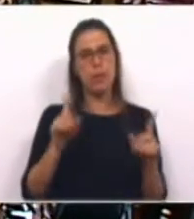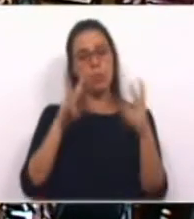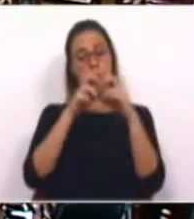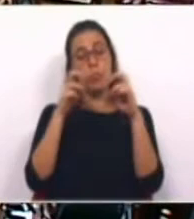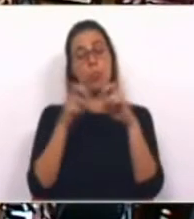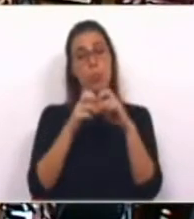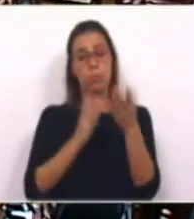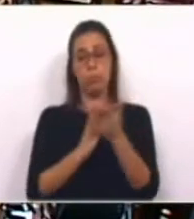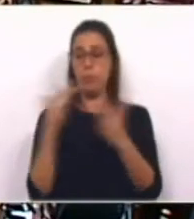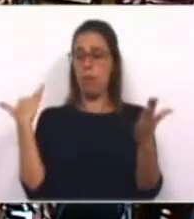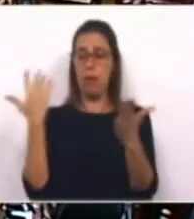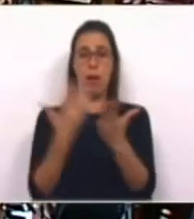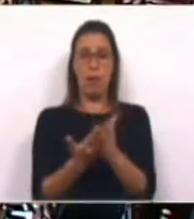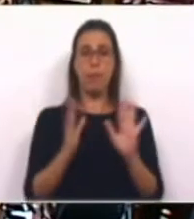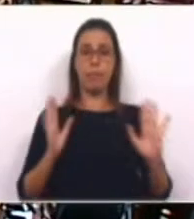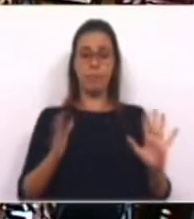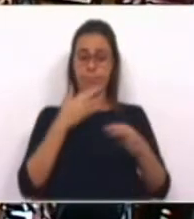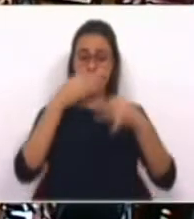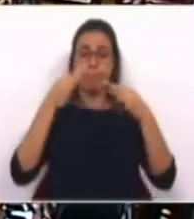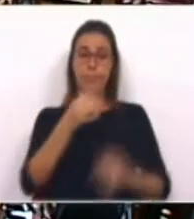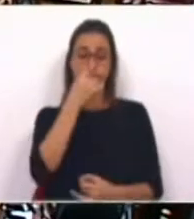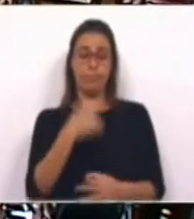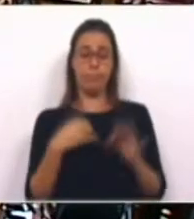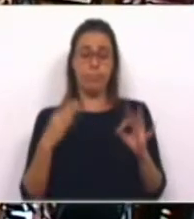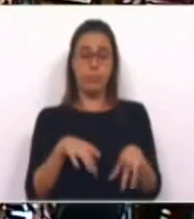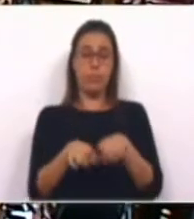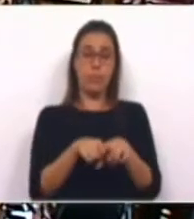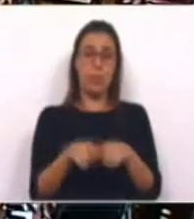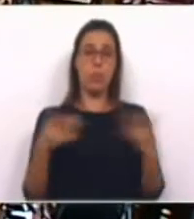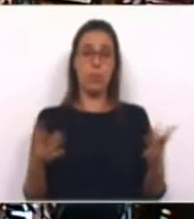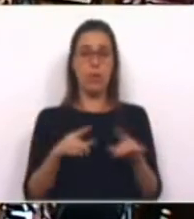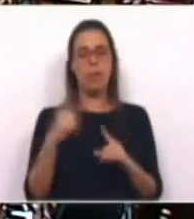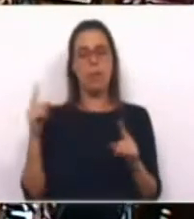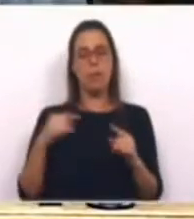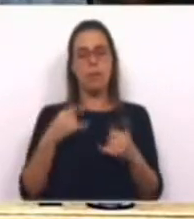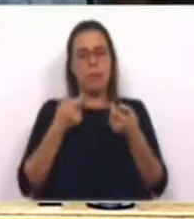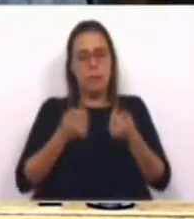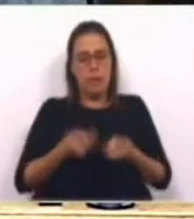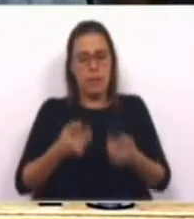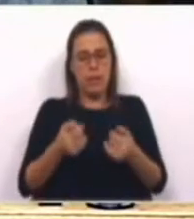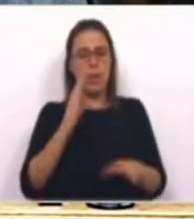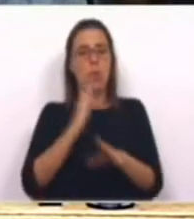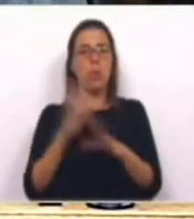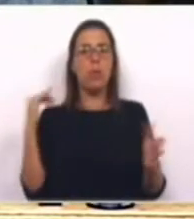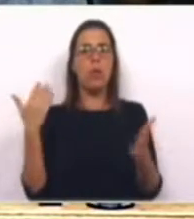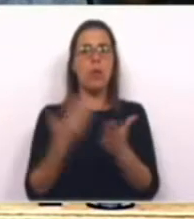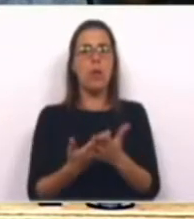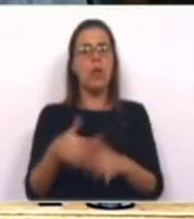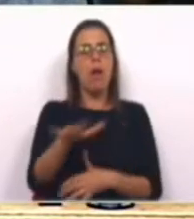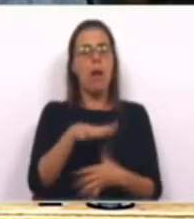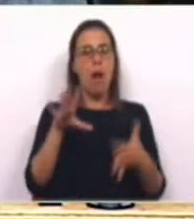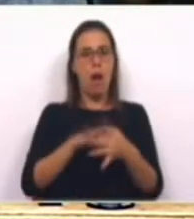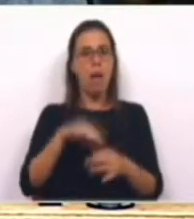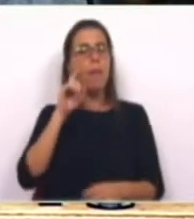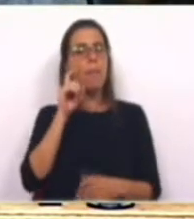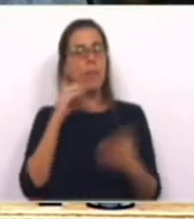problemas crónicos e confirma o fracasso das políticas sucessivas dos últimos anos no domínio